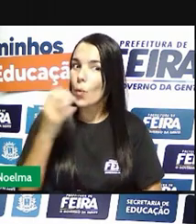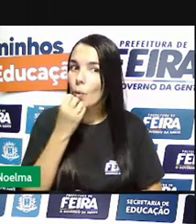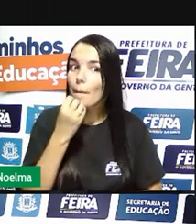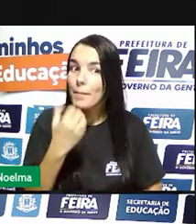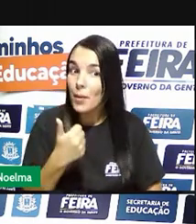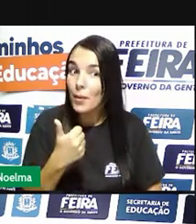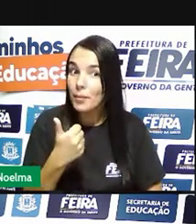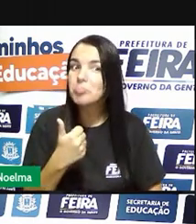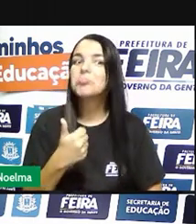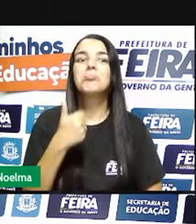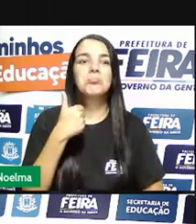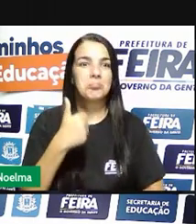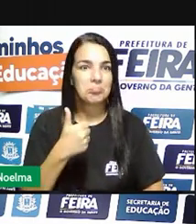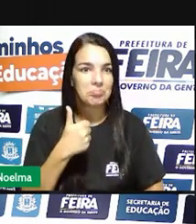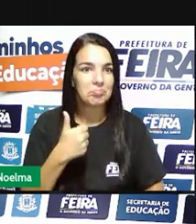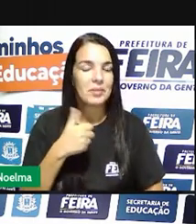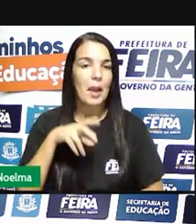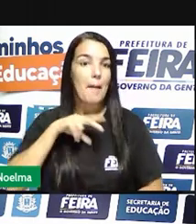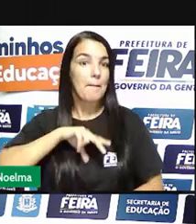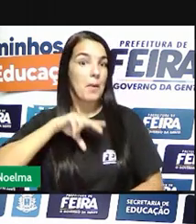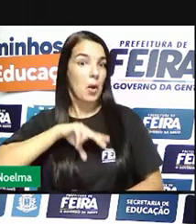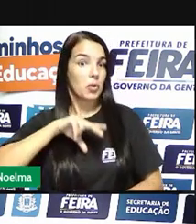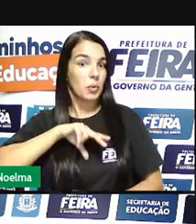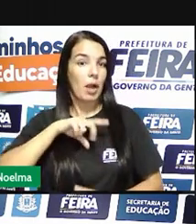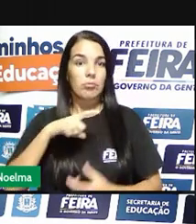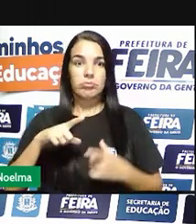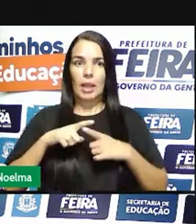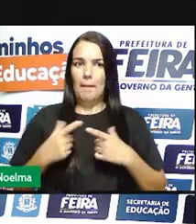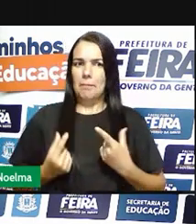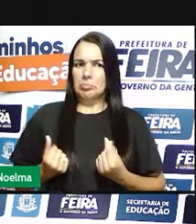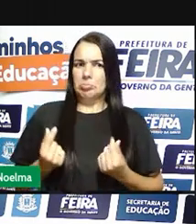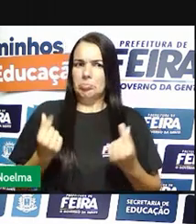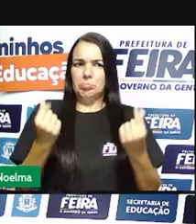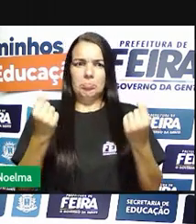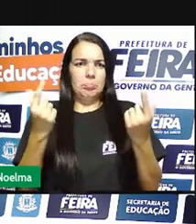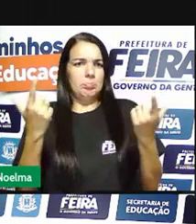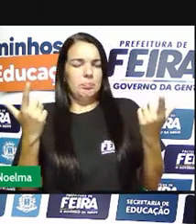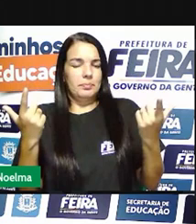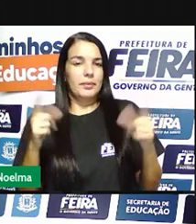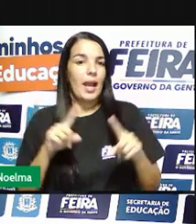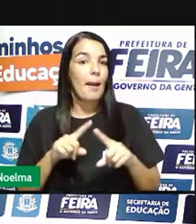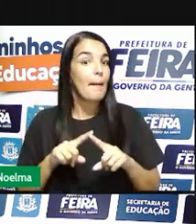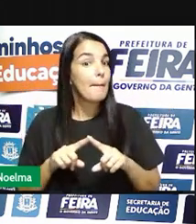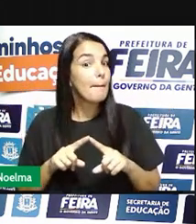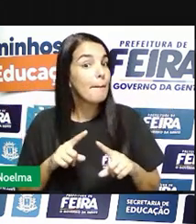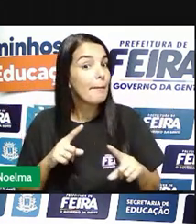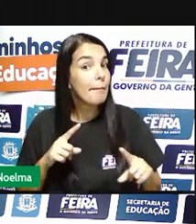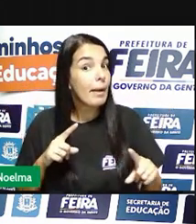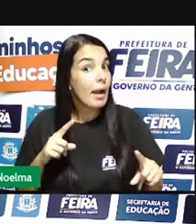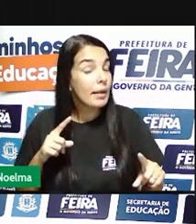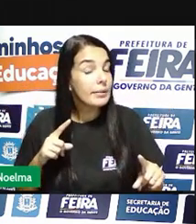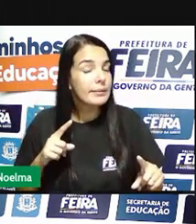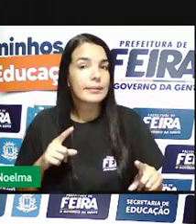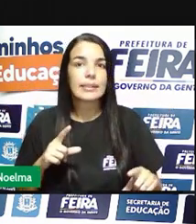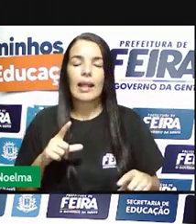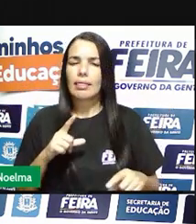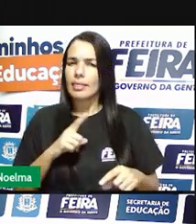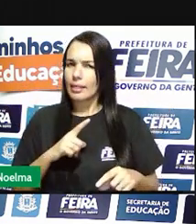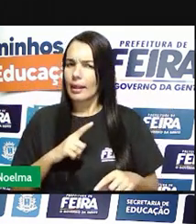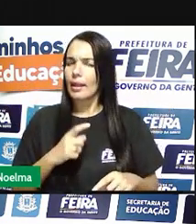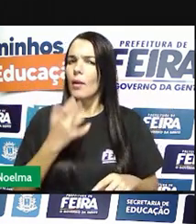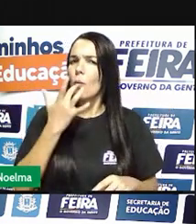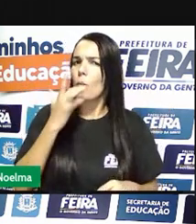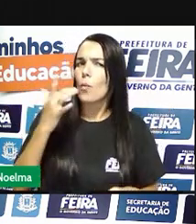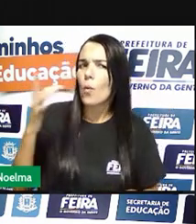Portugal. Portugal estava lucrando bastante, só que com essas coisas boas, que